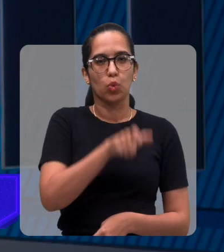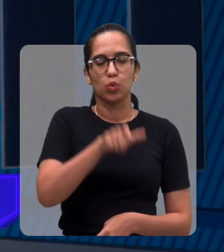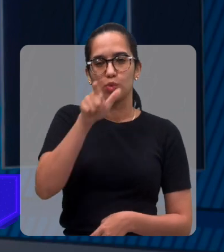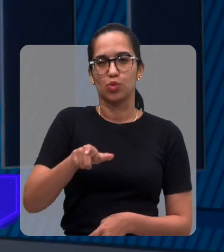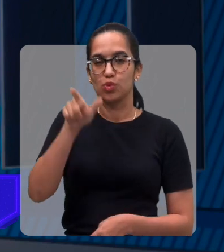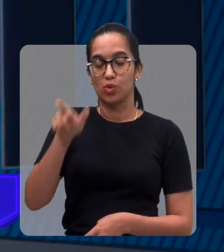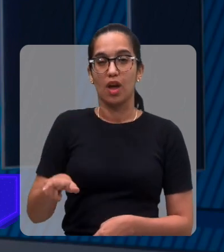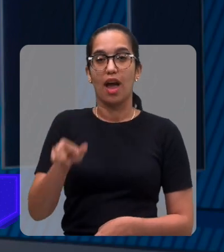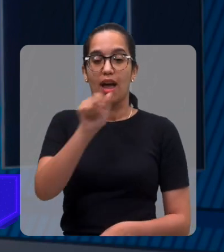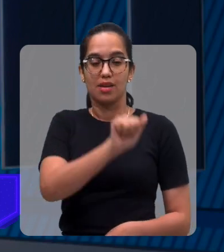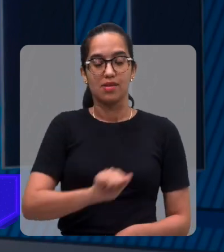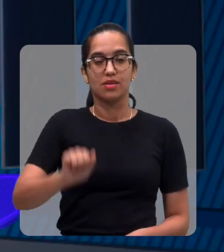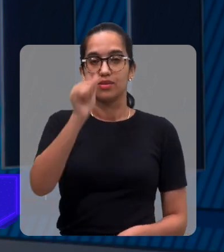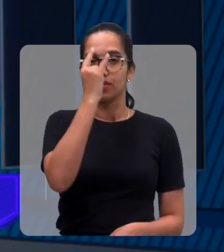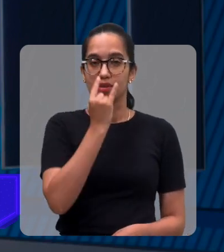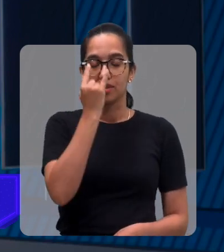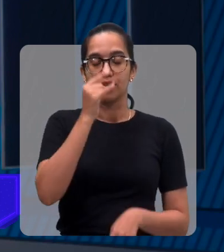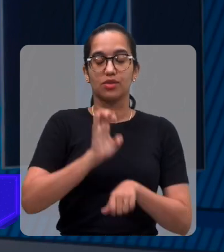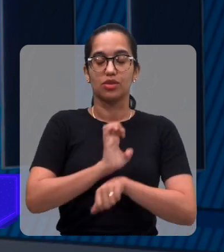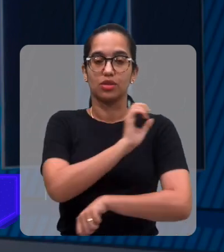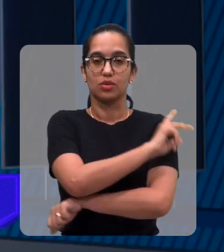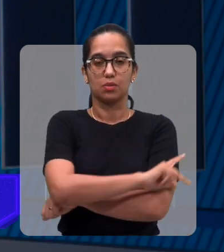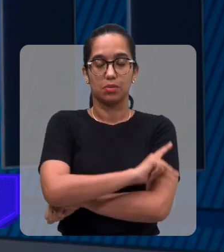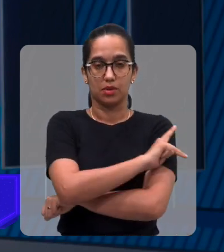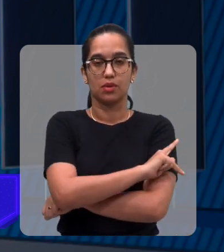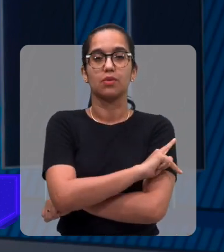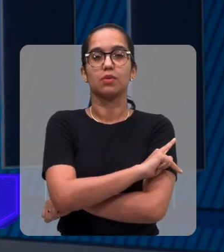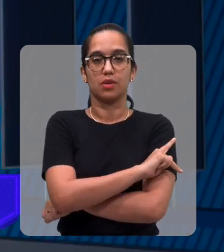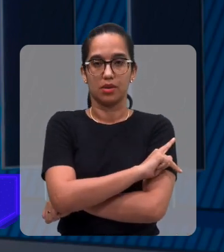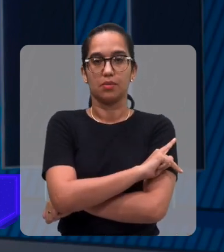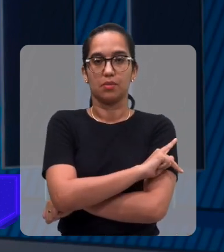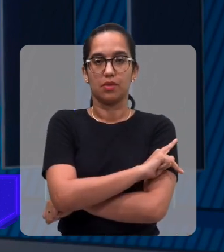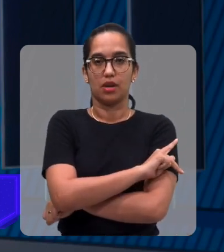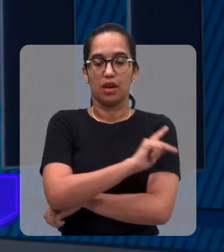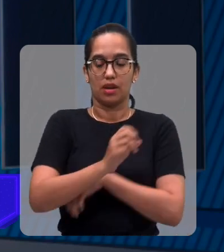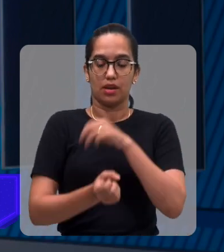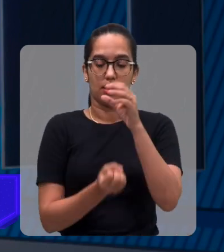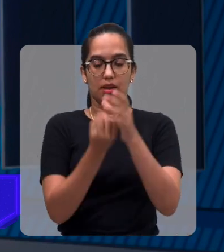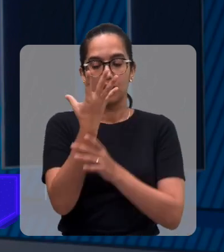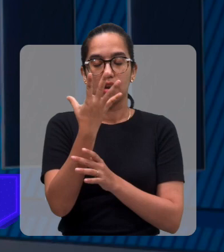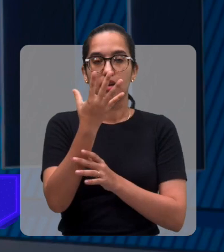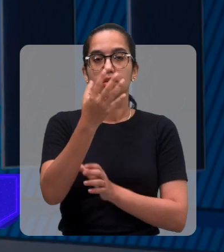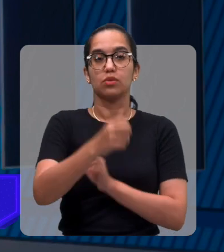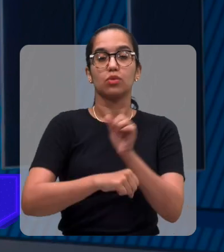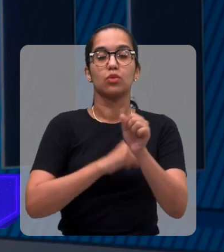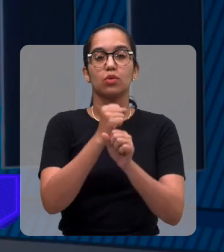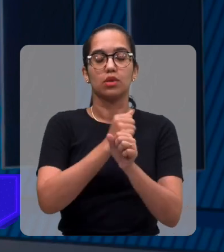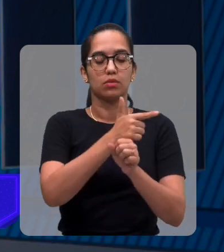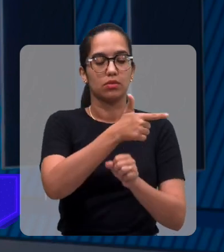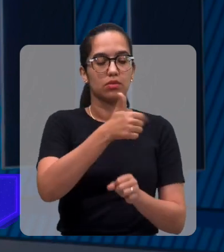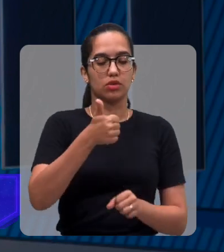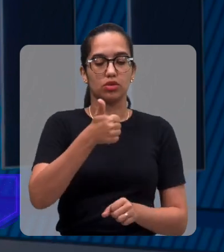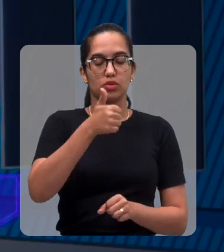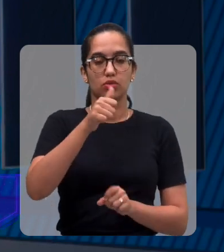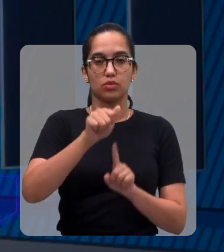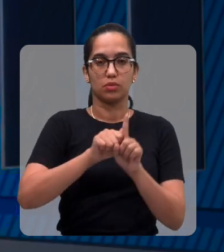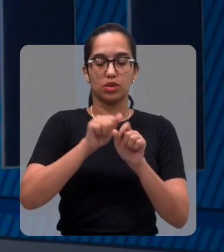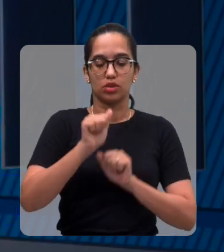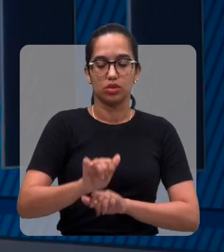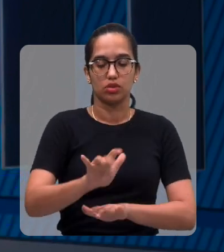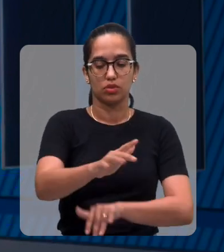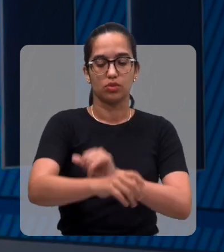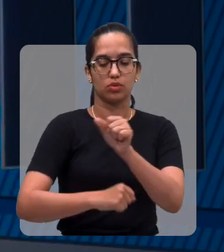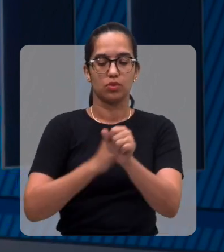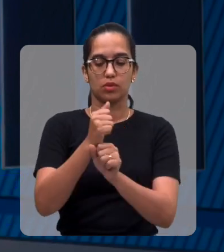A Associação dos Cegos do Piauí, a CEP, quando foi criada em 21 de junho de 1967,